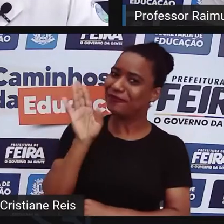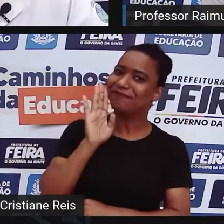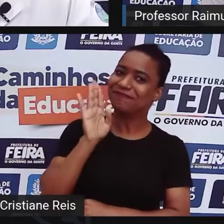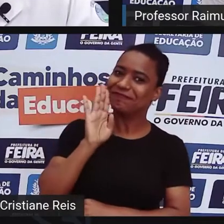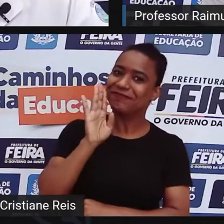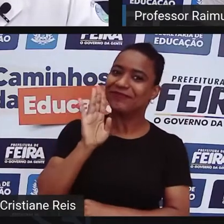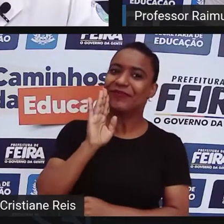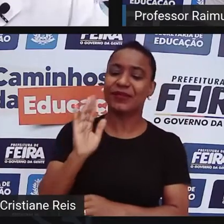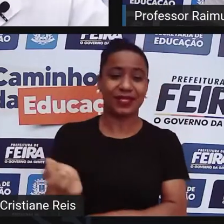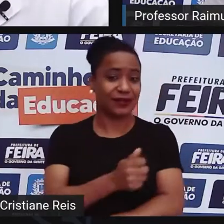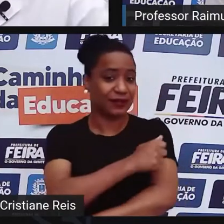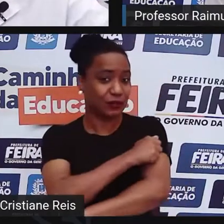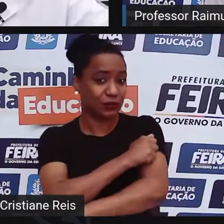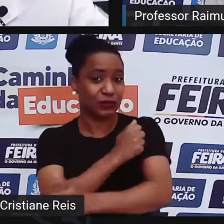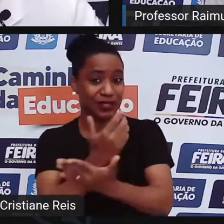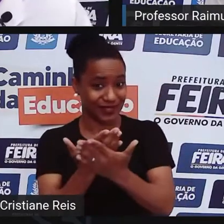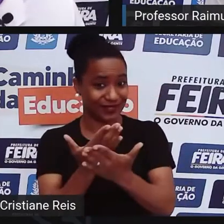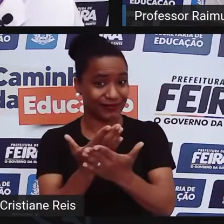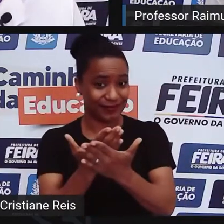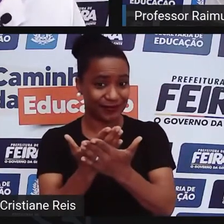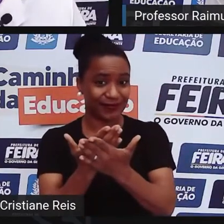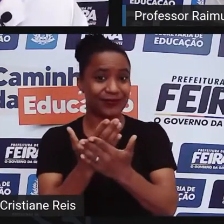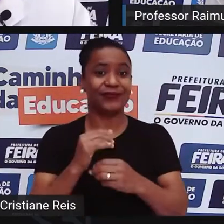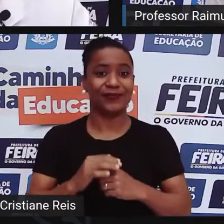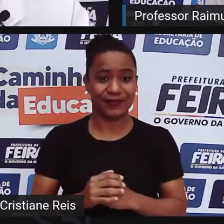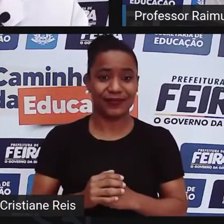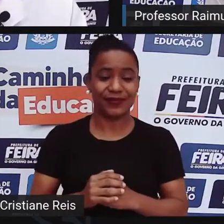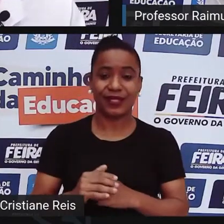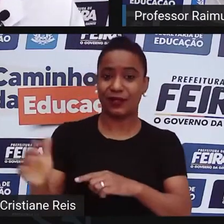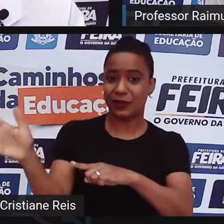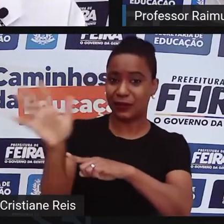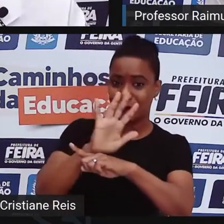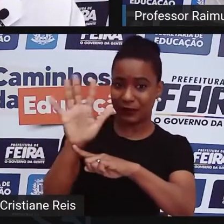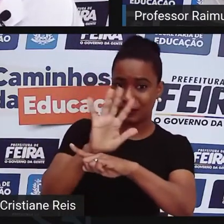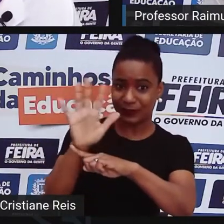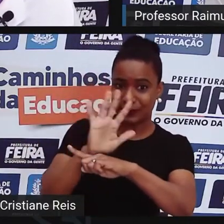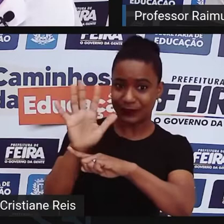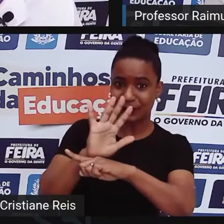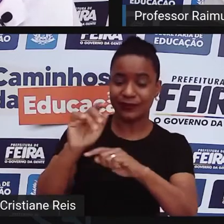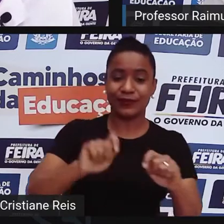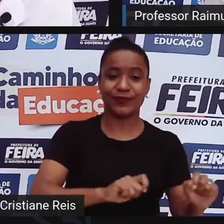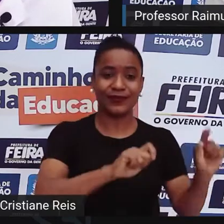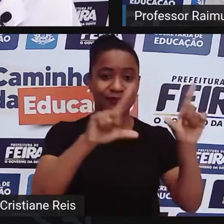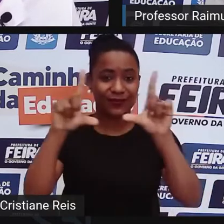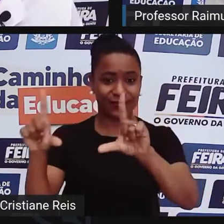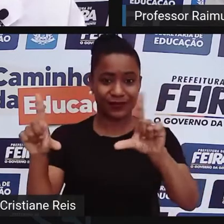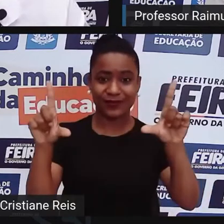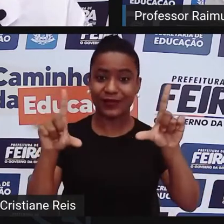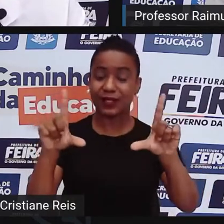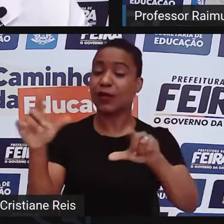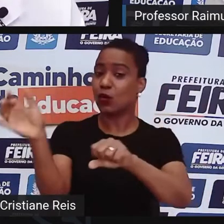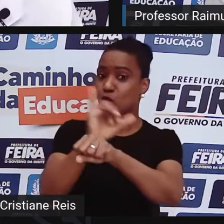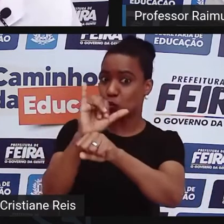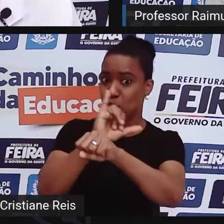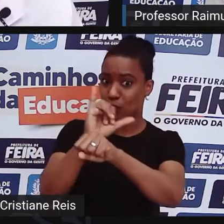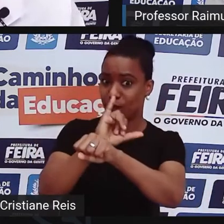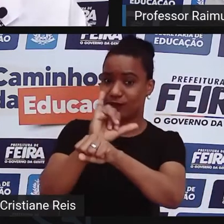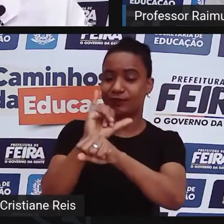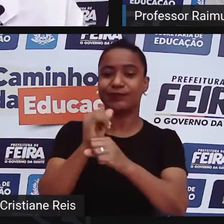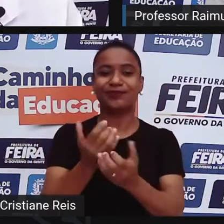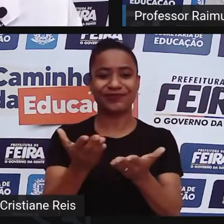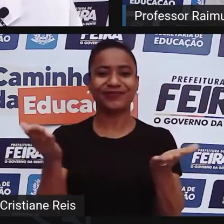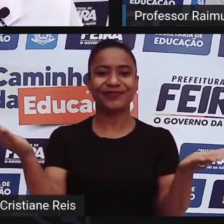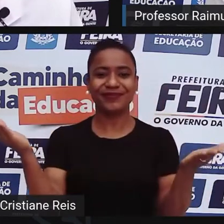nossos alunos têm, esse vídeo vai passar na TV e também vai estar disponível no YouTube. Então, assim, a gente